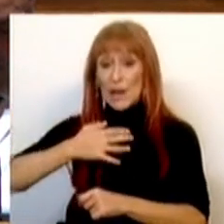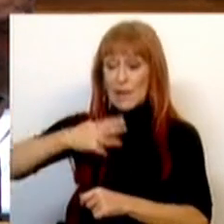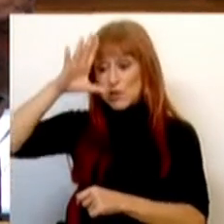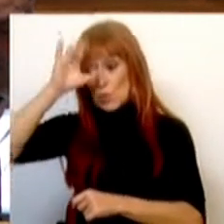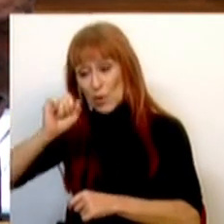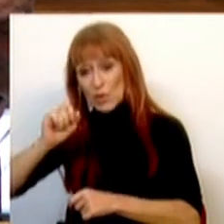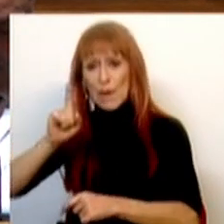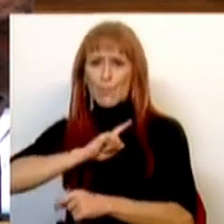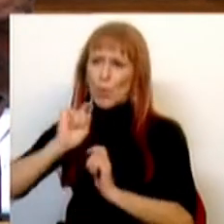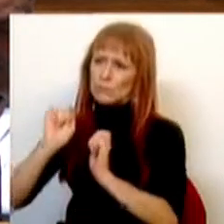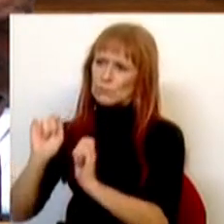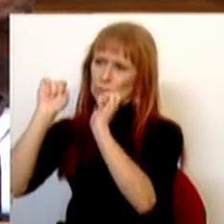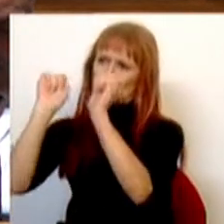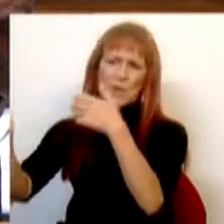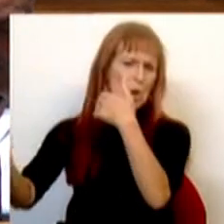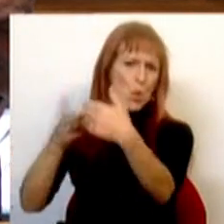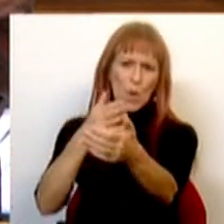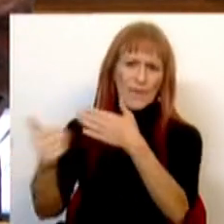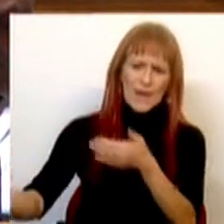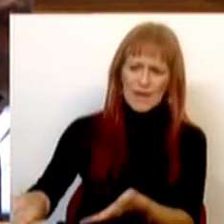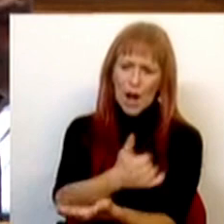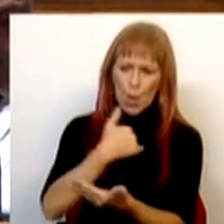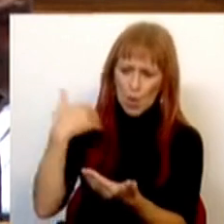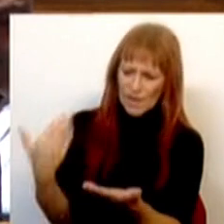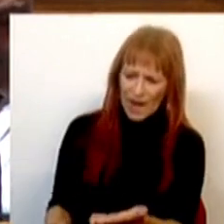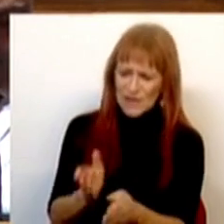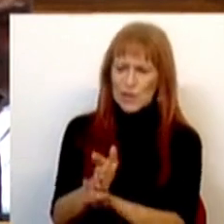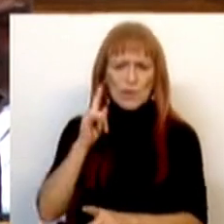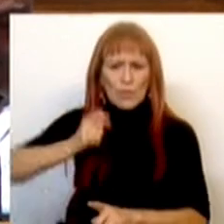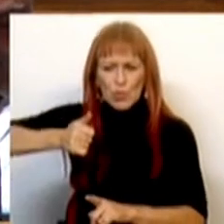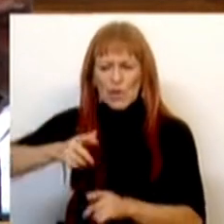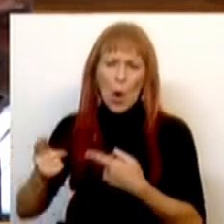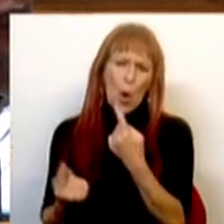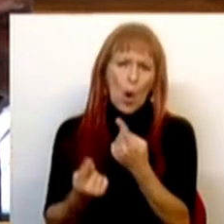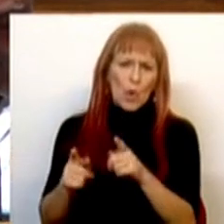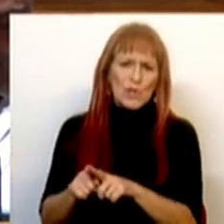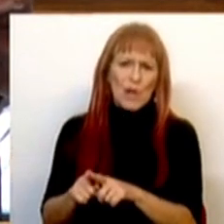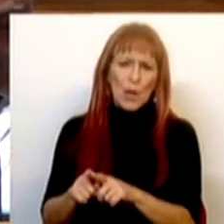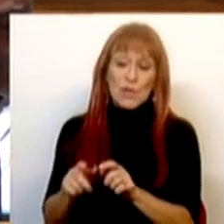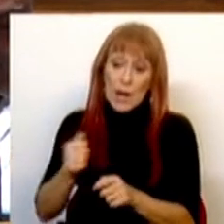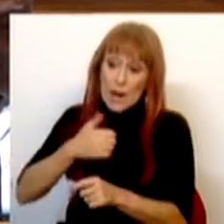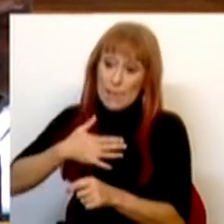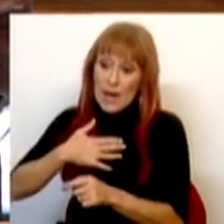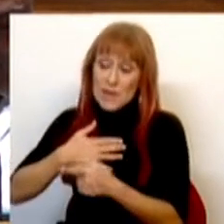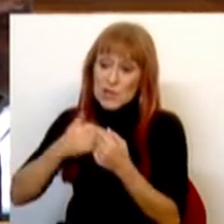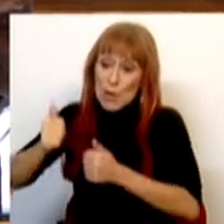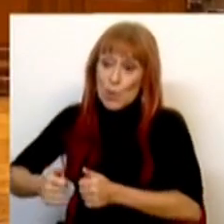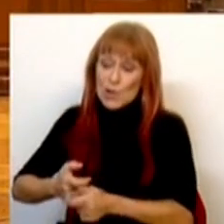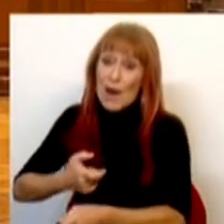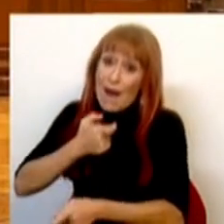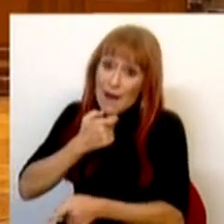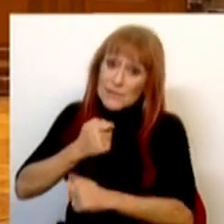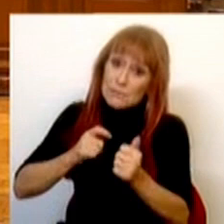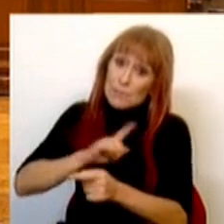pública, é para privatizar. Não importa se dá lucro, não importa se há um setor estratégico ou se há boas empresas se estiverem nas mãos dos